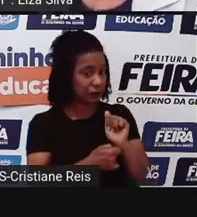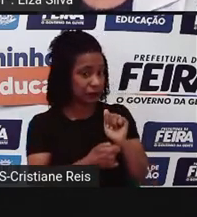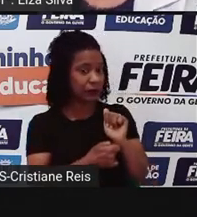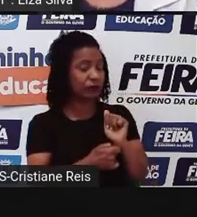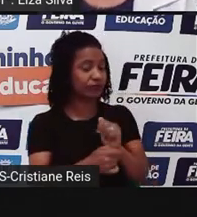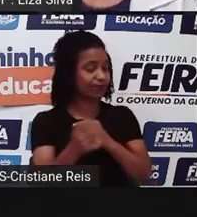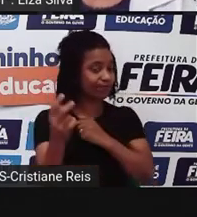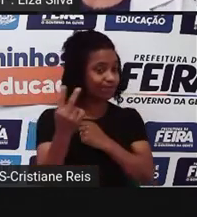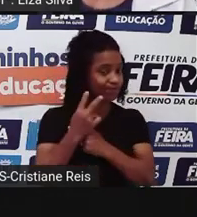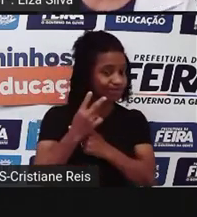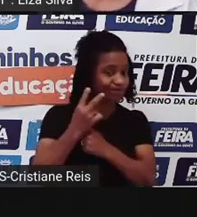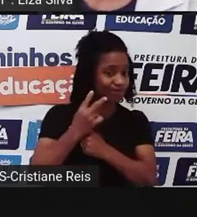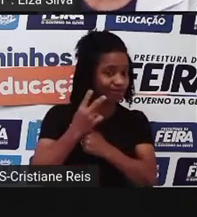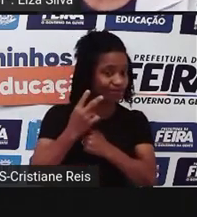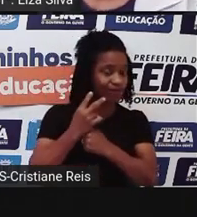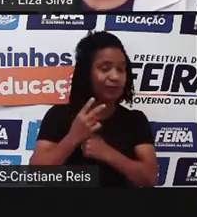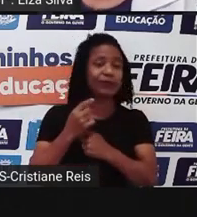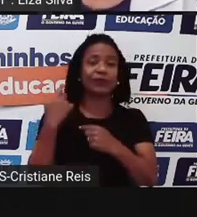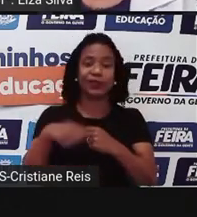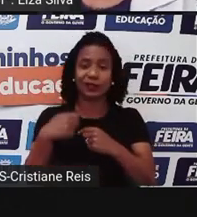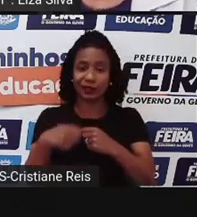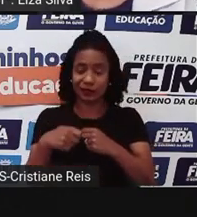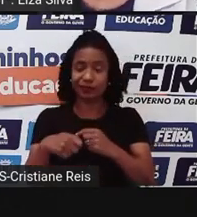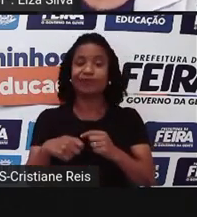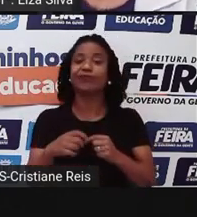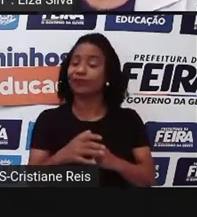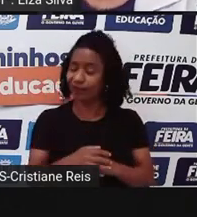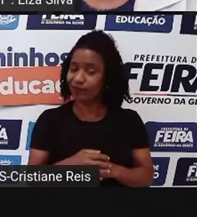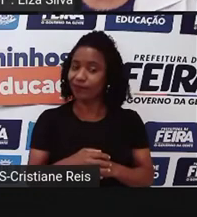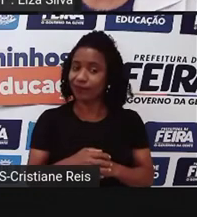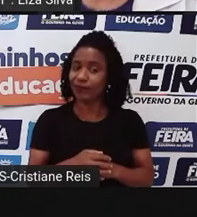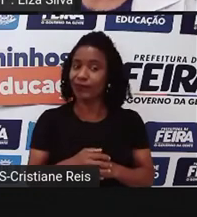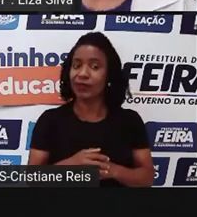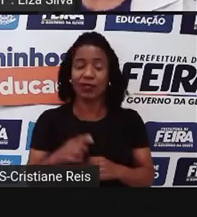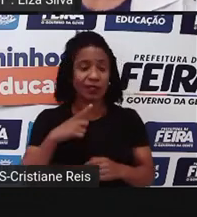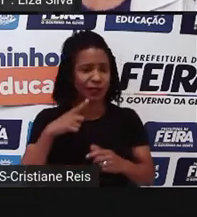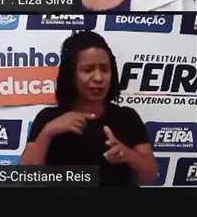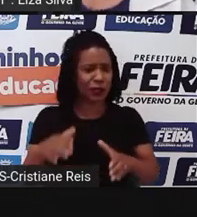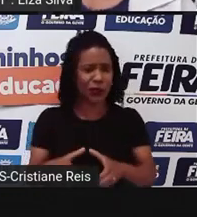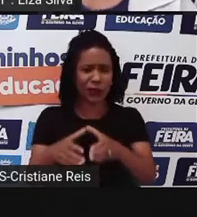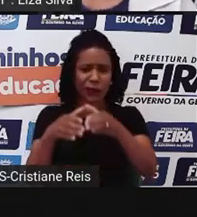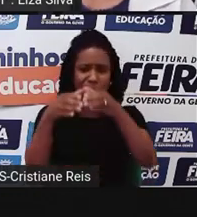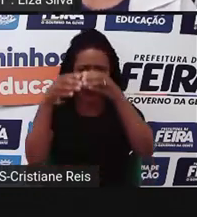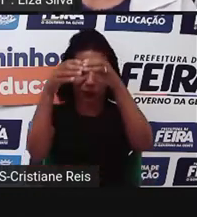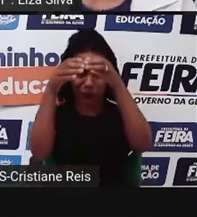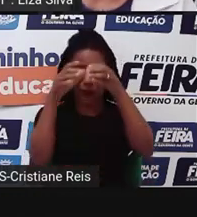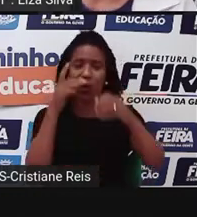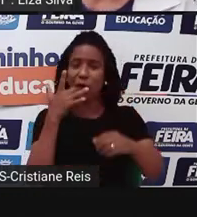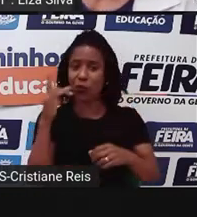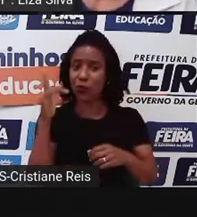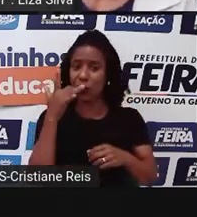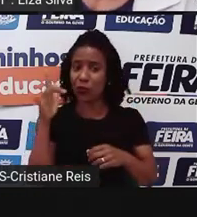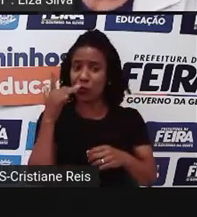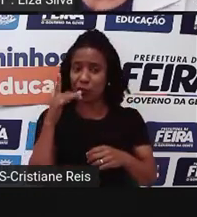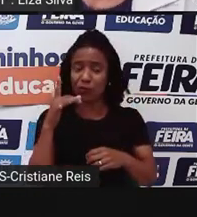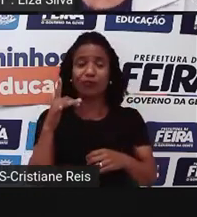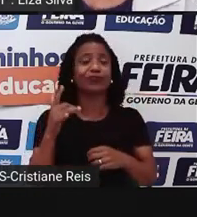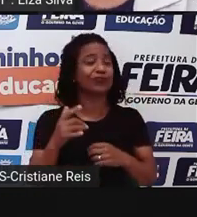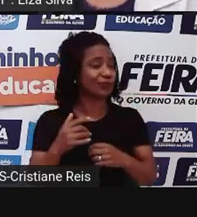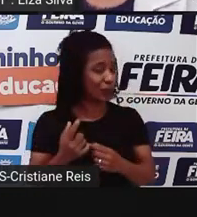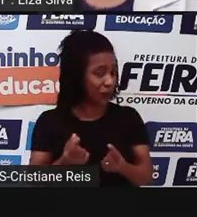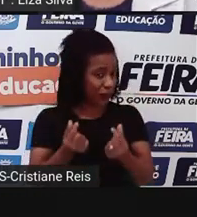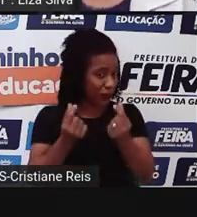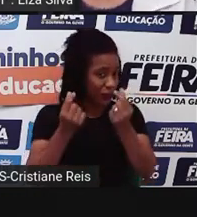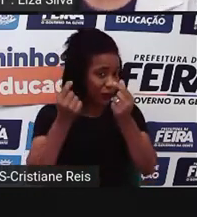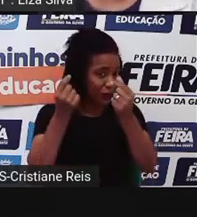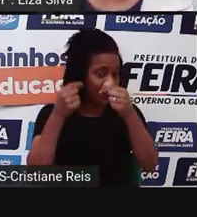ela está, será destrancada e colocará em risco os objetos de valor do internauta. Como